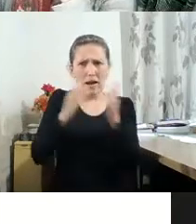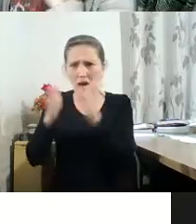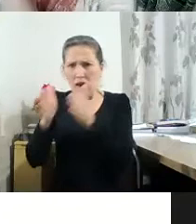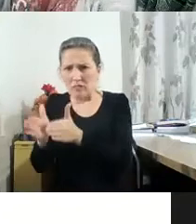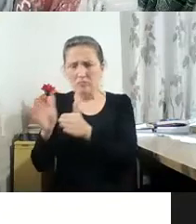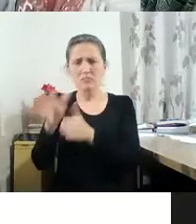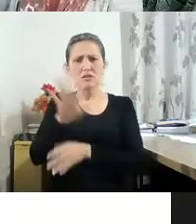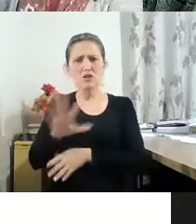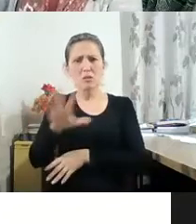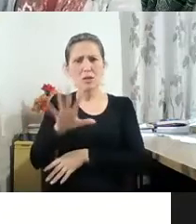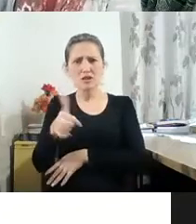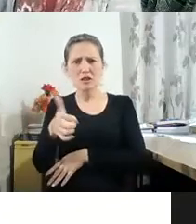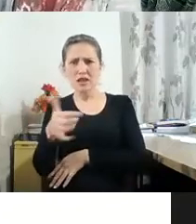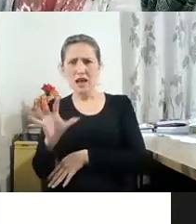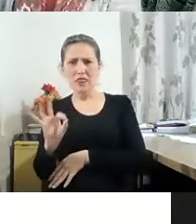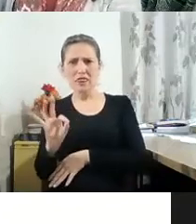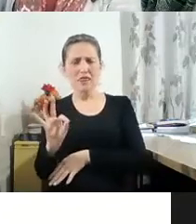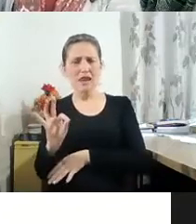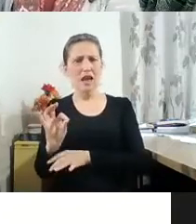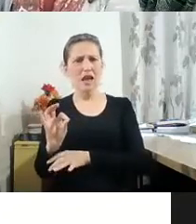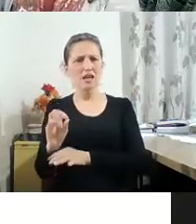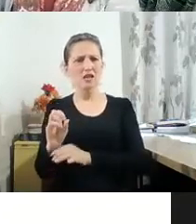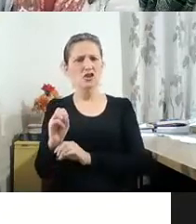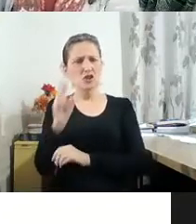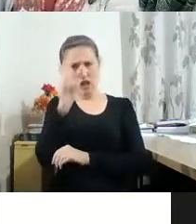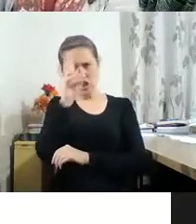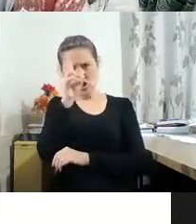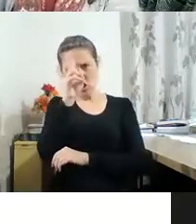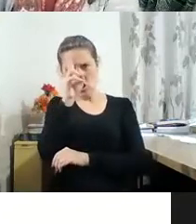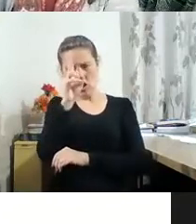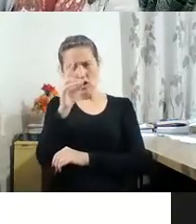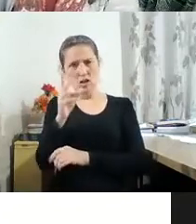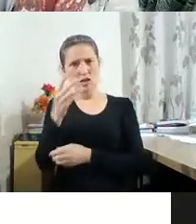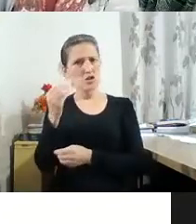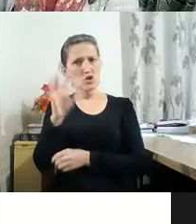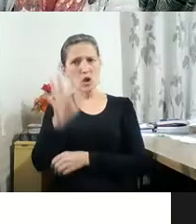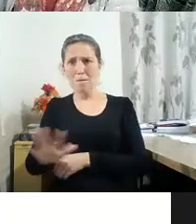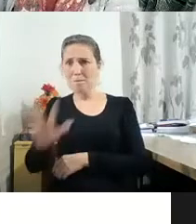dez contos construídos só a partir da imagem, sem palavra.